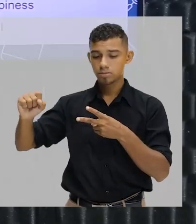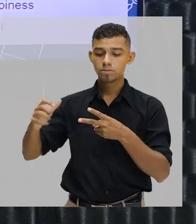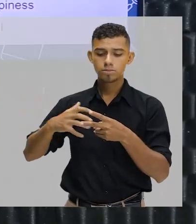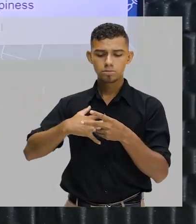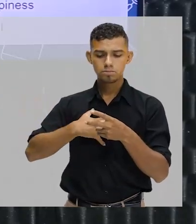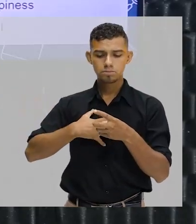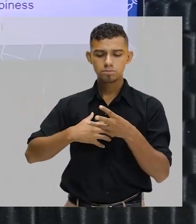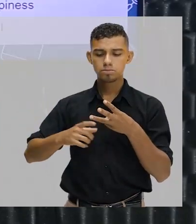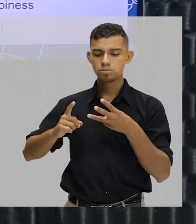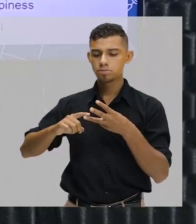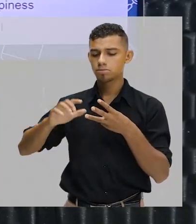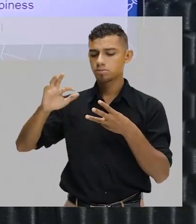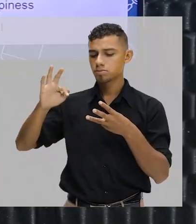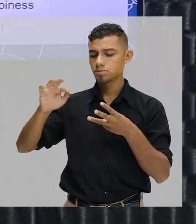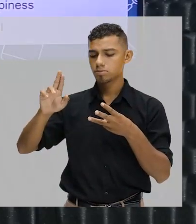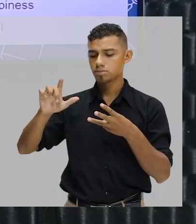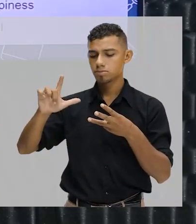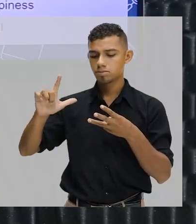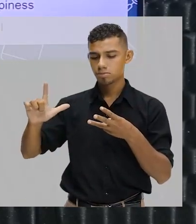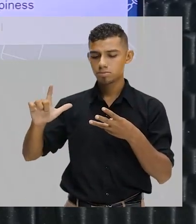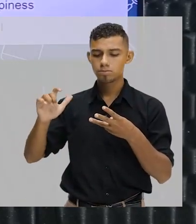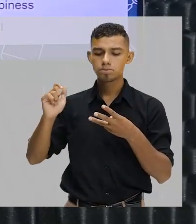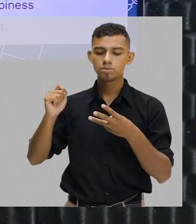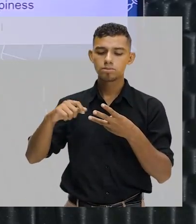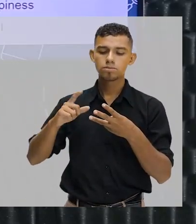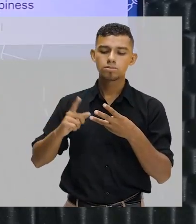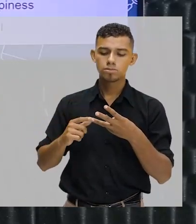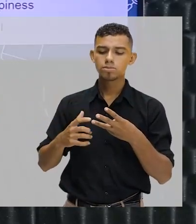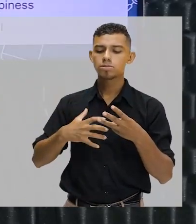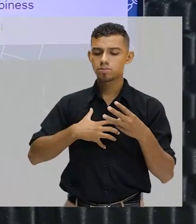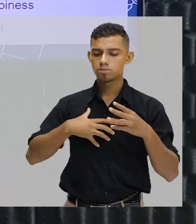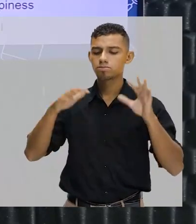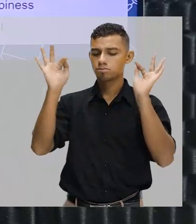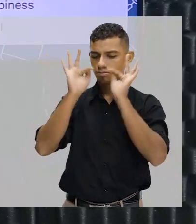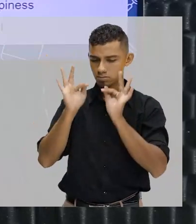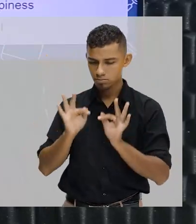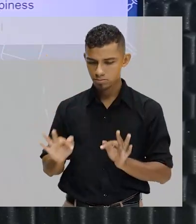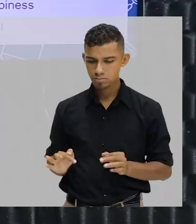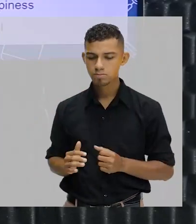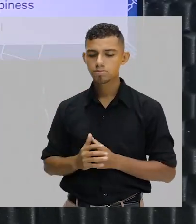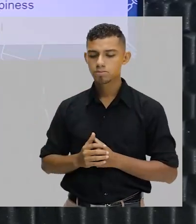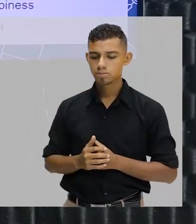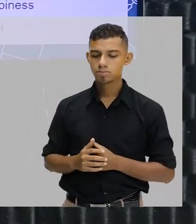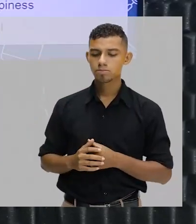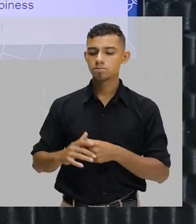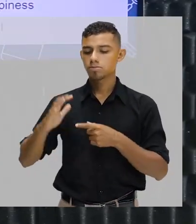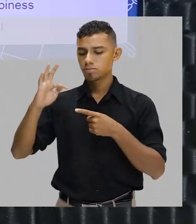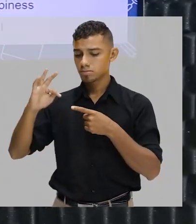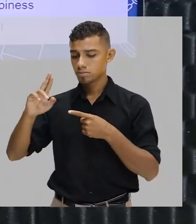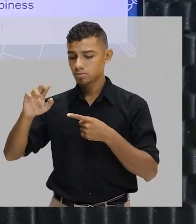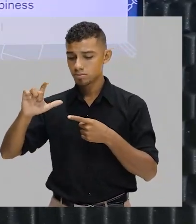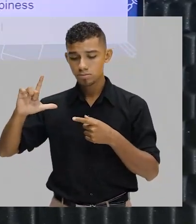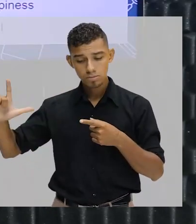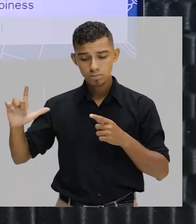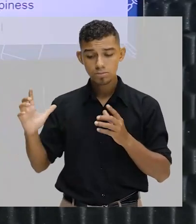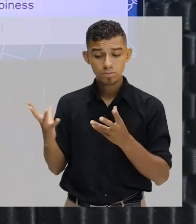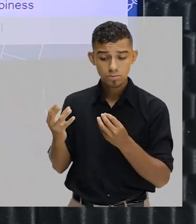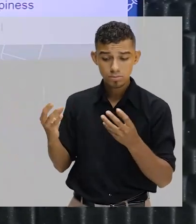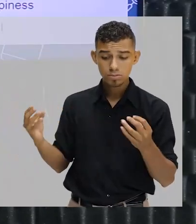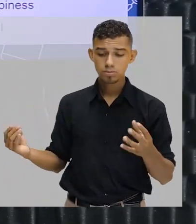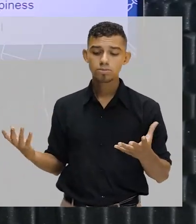Happiness é o estado de feliz, ou seja, felicidade. Full indica cheio.